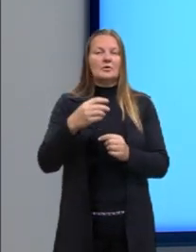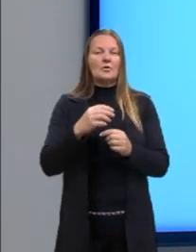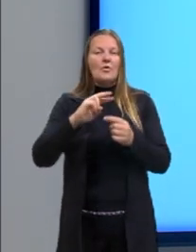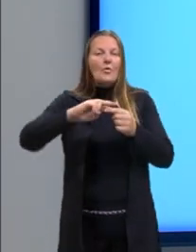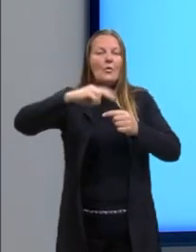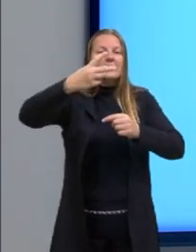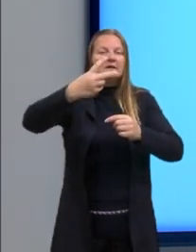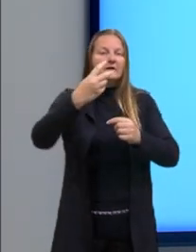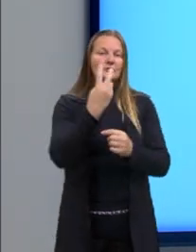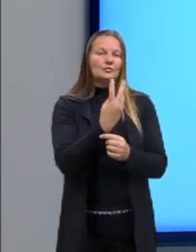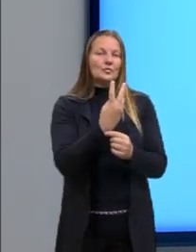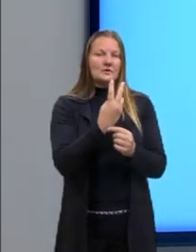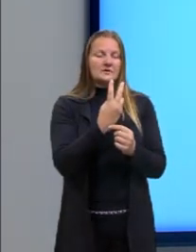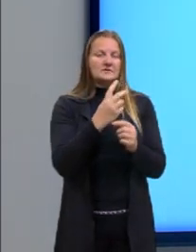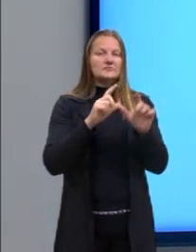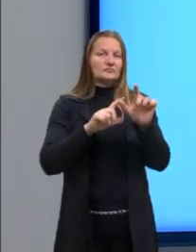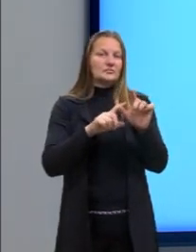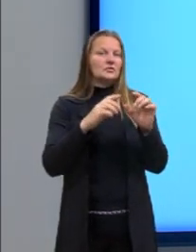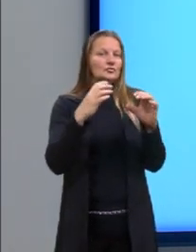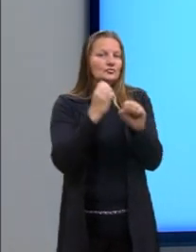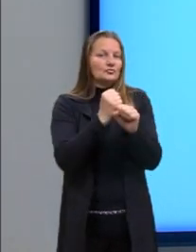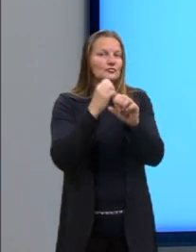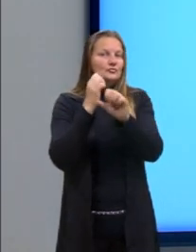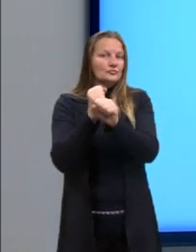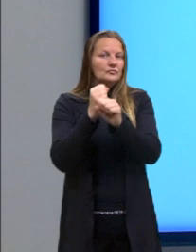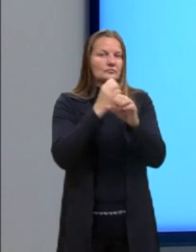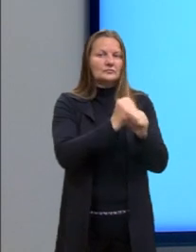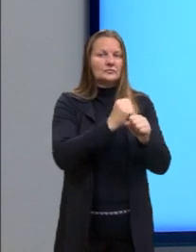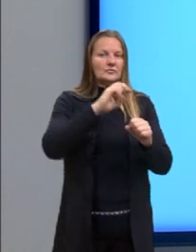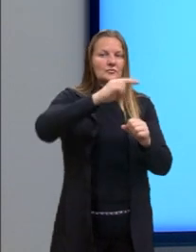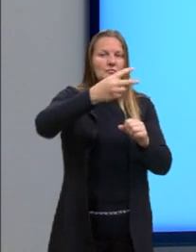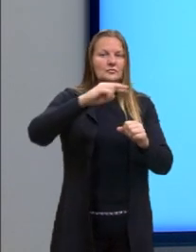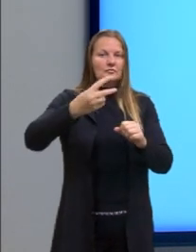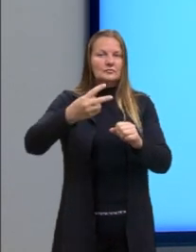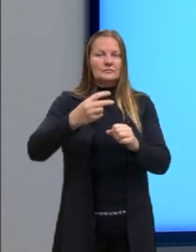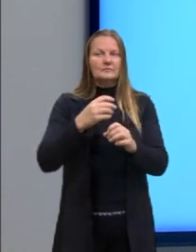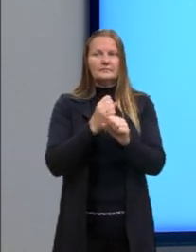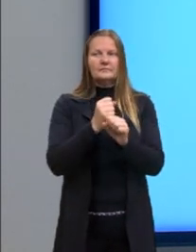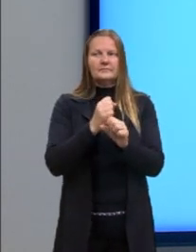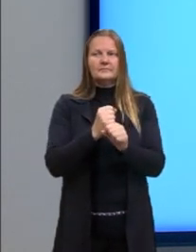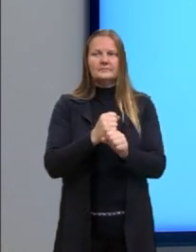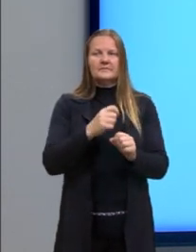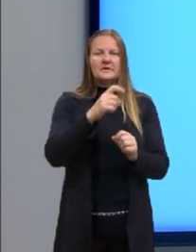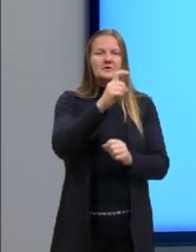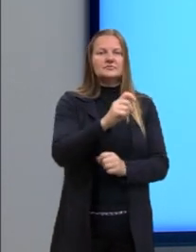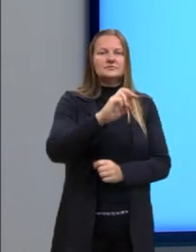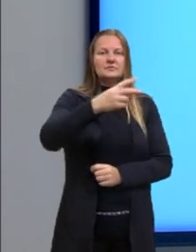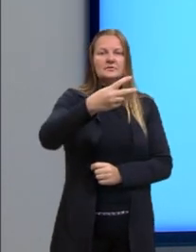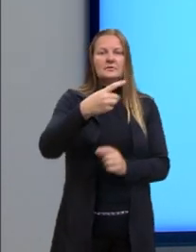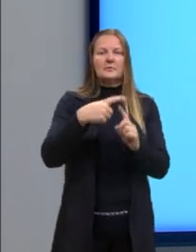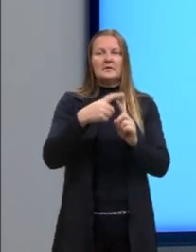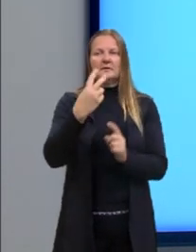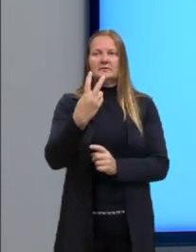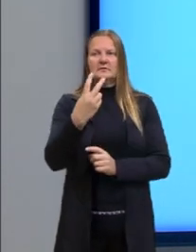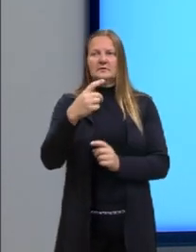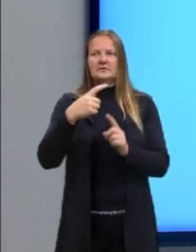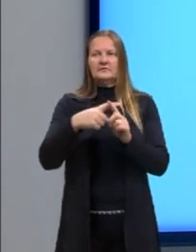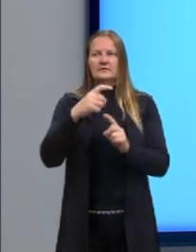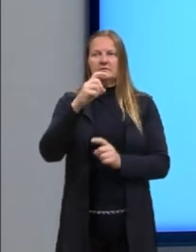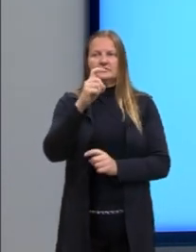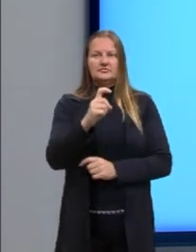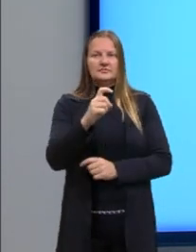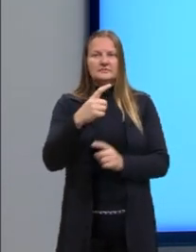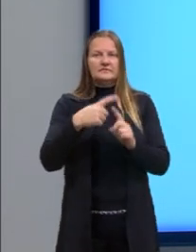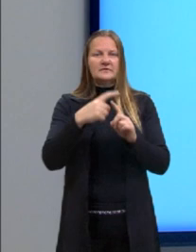de dois termos. E aí ficaria, então, x ao quadrado mais 2 vezes x vezes